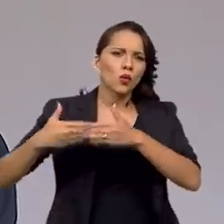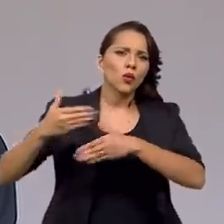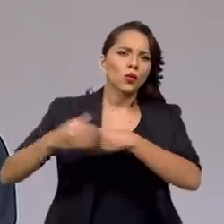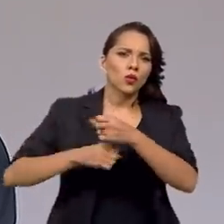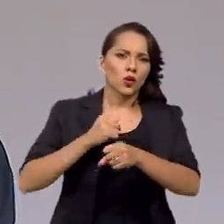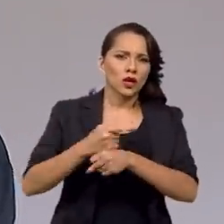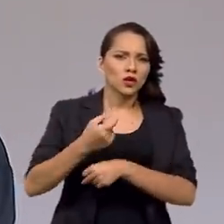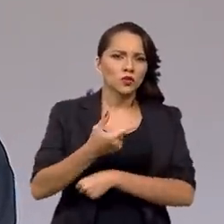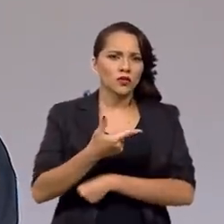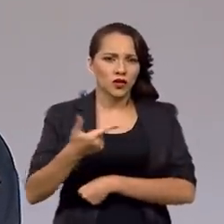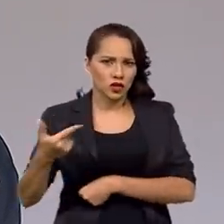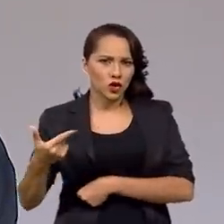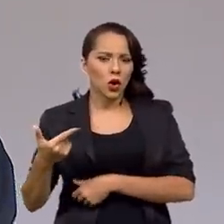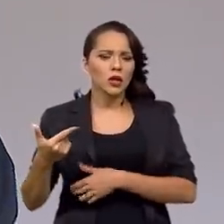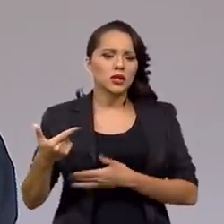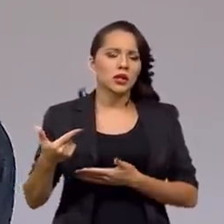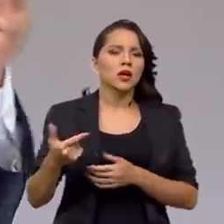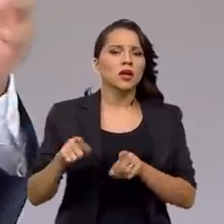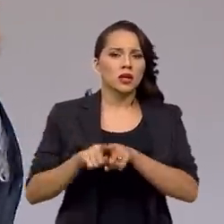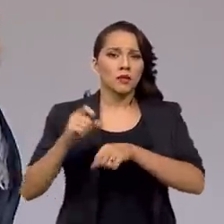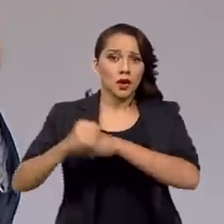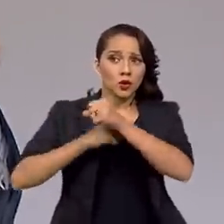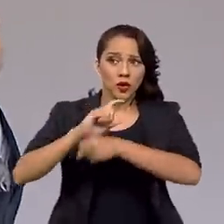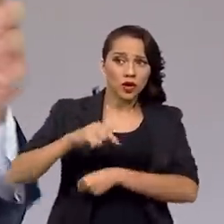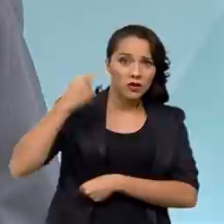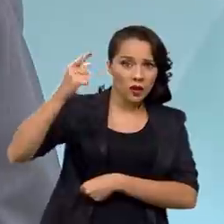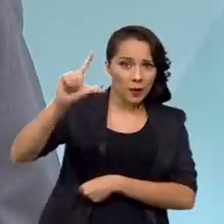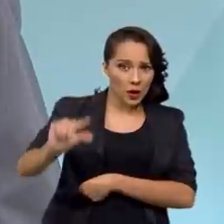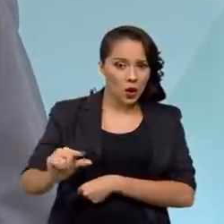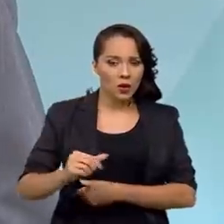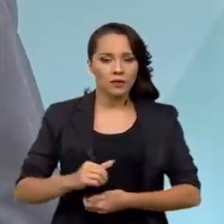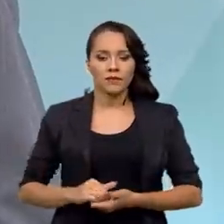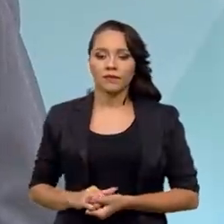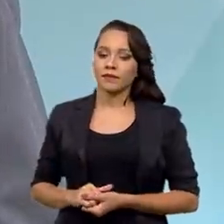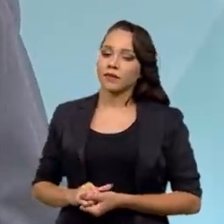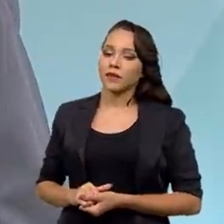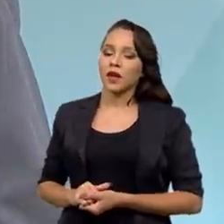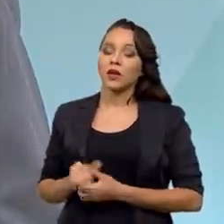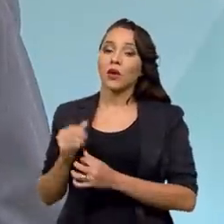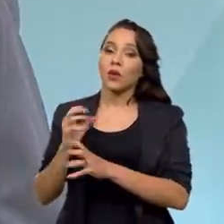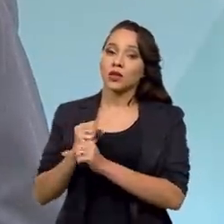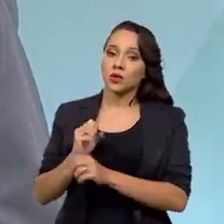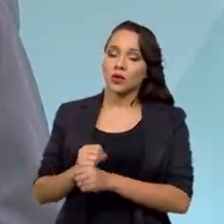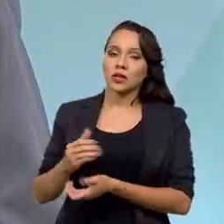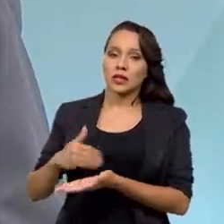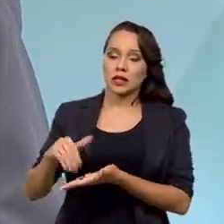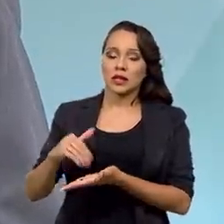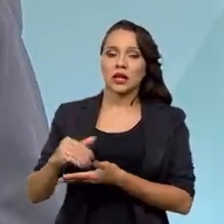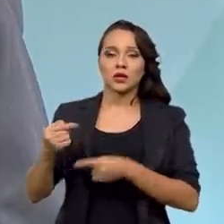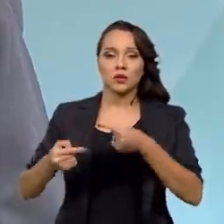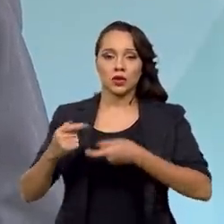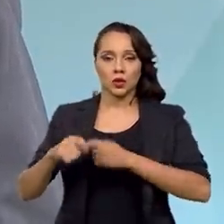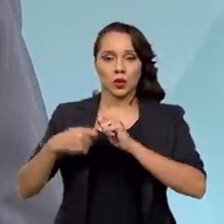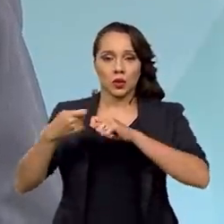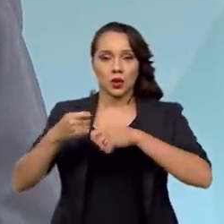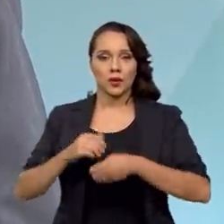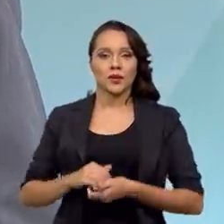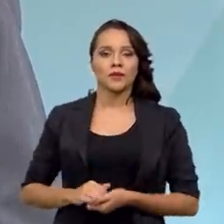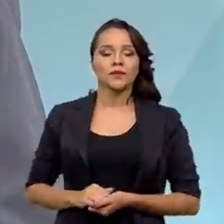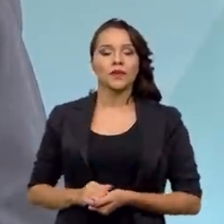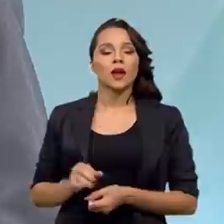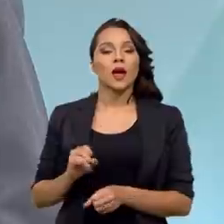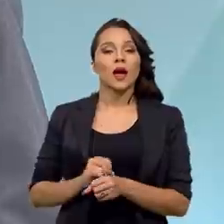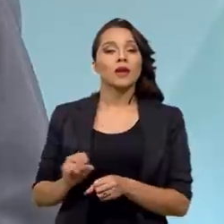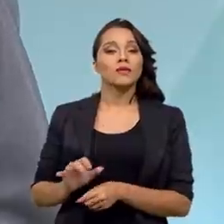2021, 2022 e no ano que vem vai ser menor? De acordo com as contas da Secretaria de Política Econômica, A